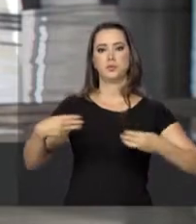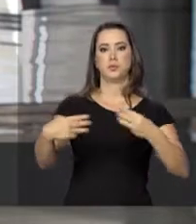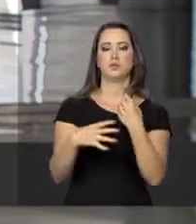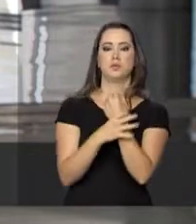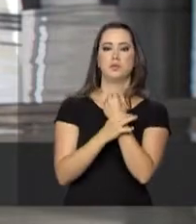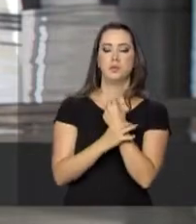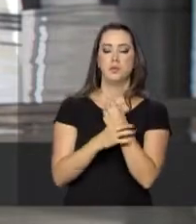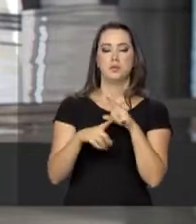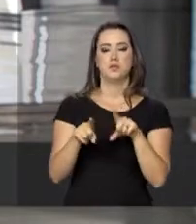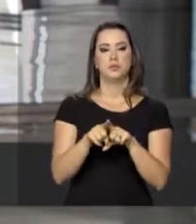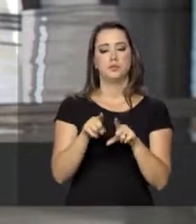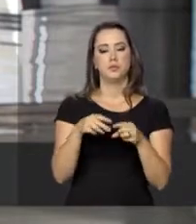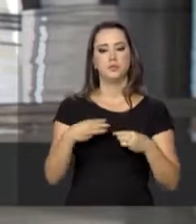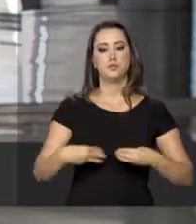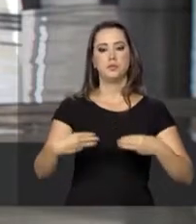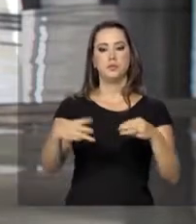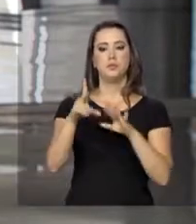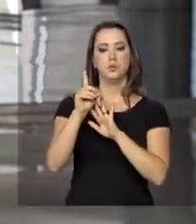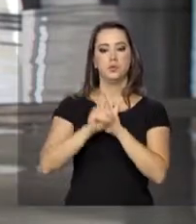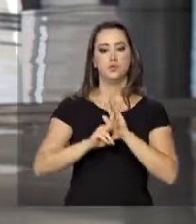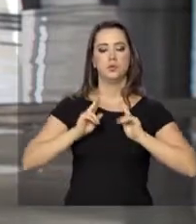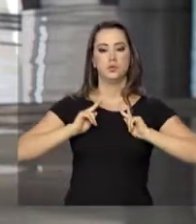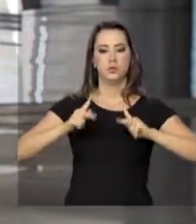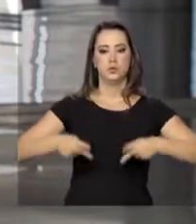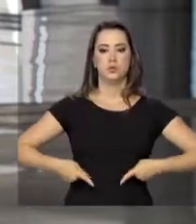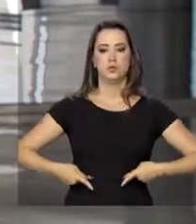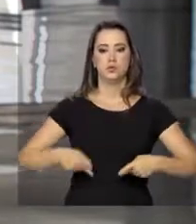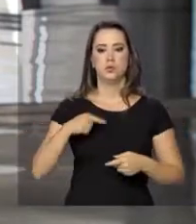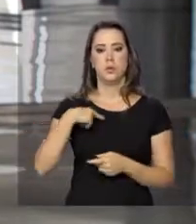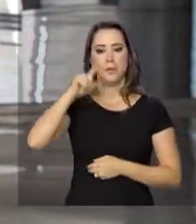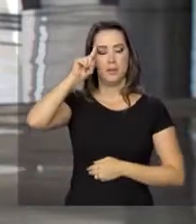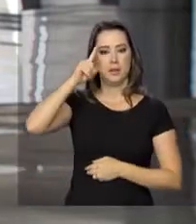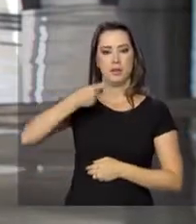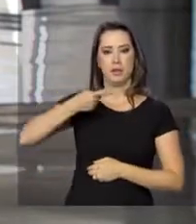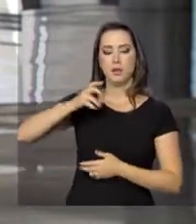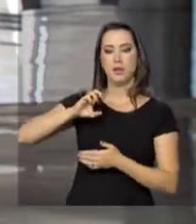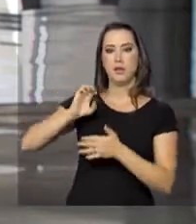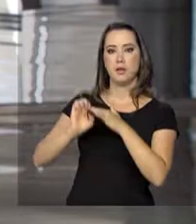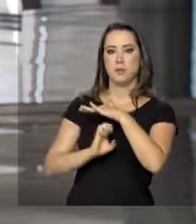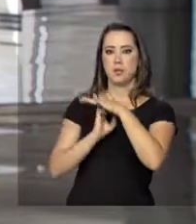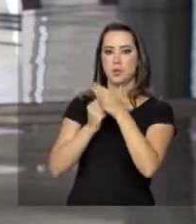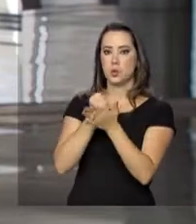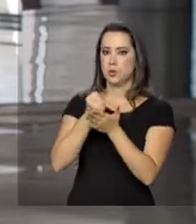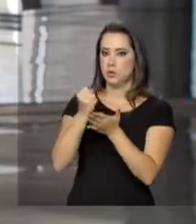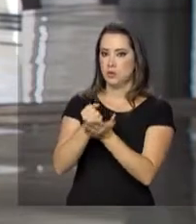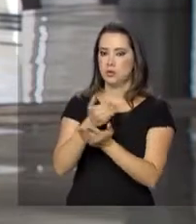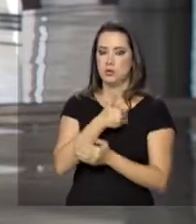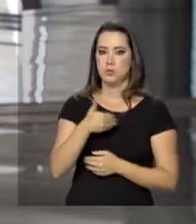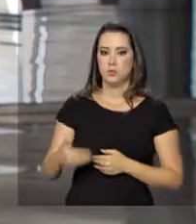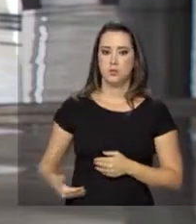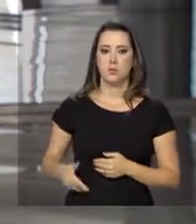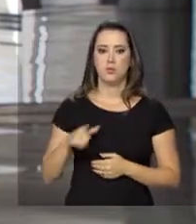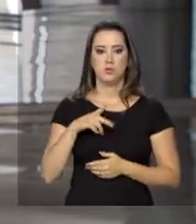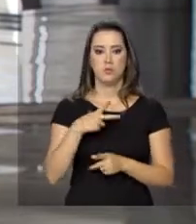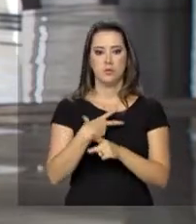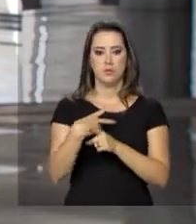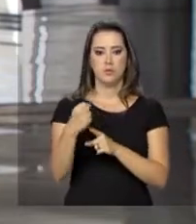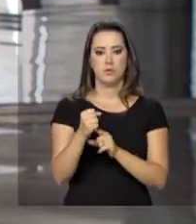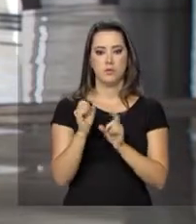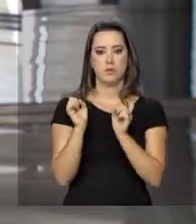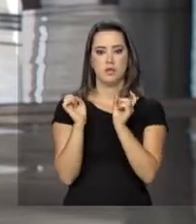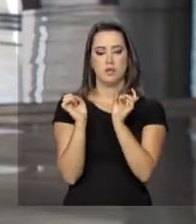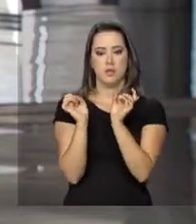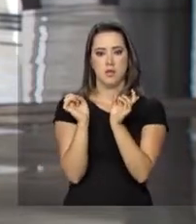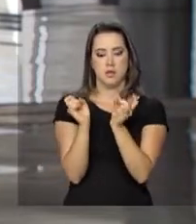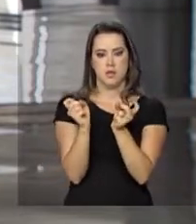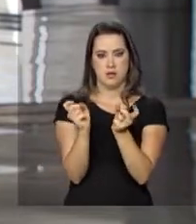Jungmann, e pelo ministro dos Direitos Humanos, Gustavo Rocha, obriga empresas contratadas pelo governo, ou seja, que venceram licitações,